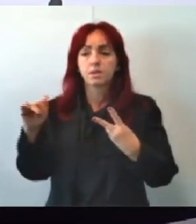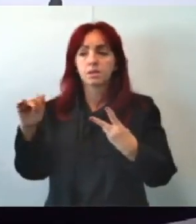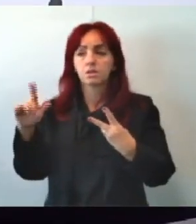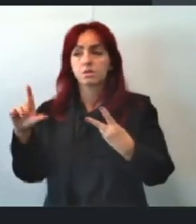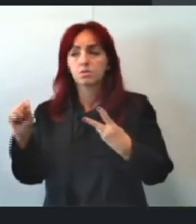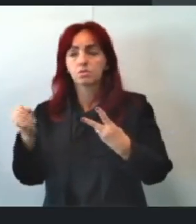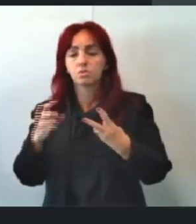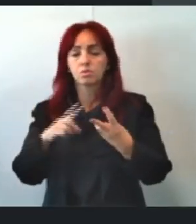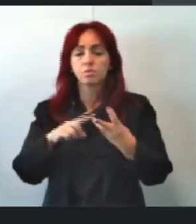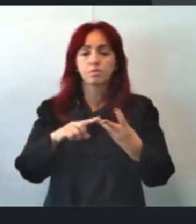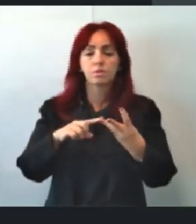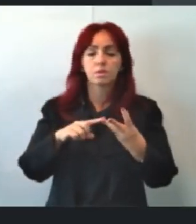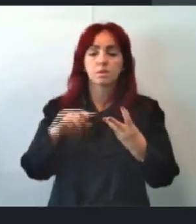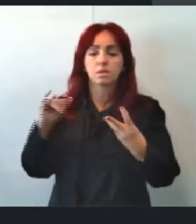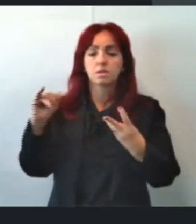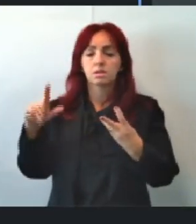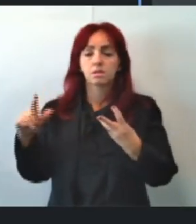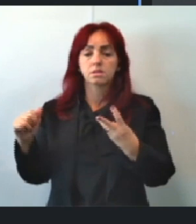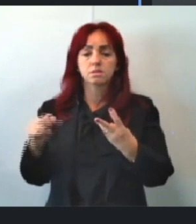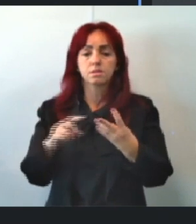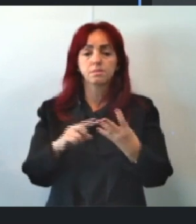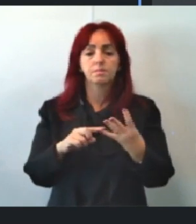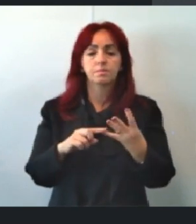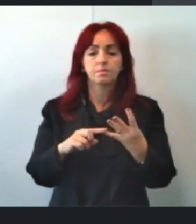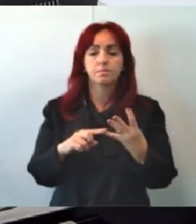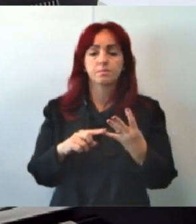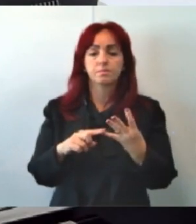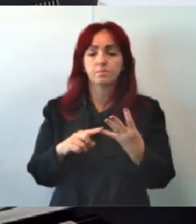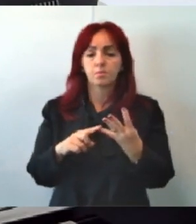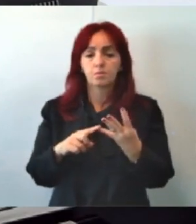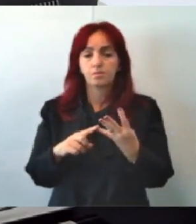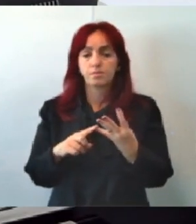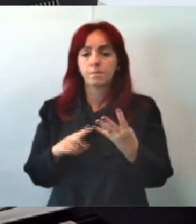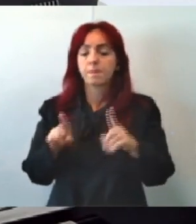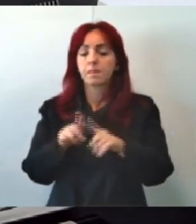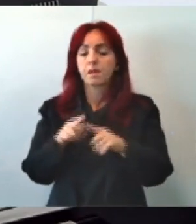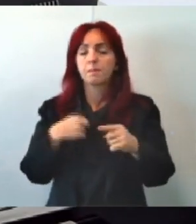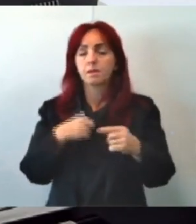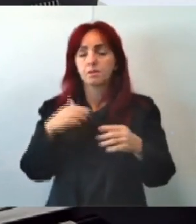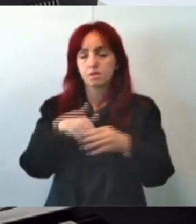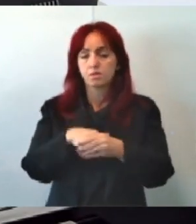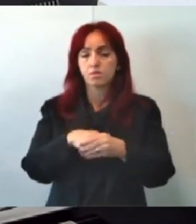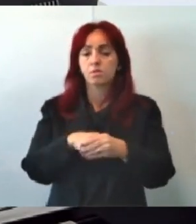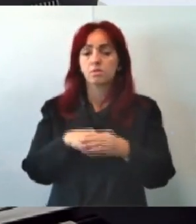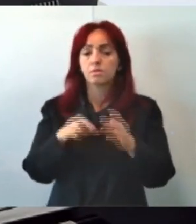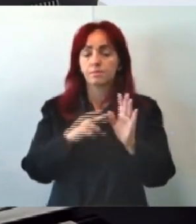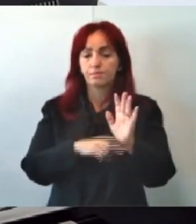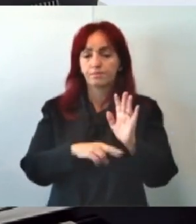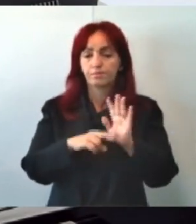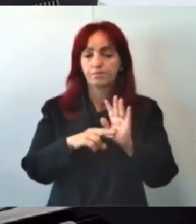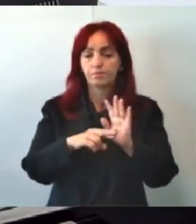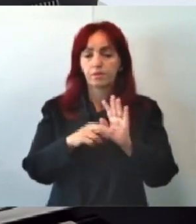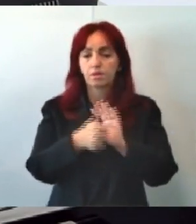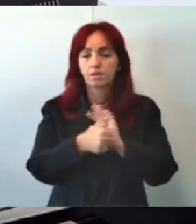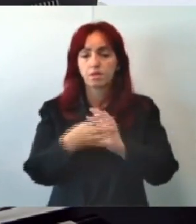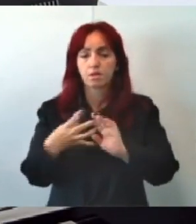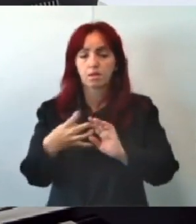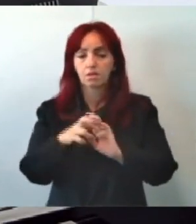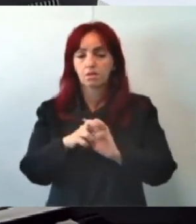acordo Vereadora Isa? De acordo Eu também voto De acordo Então Requeiramente comissão 1454